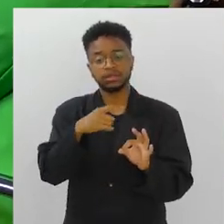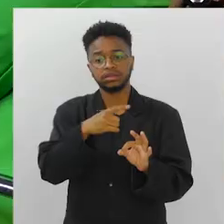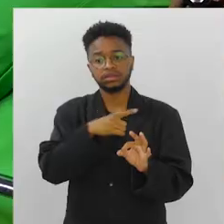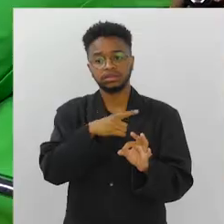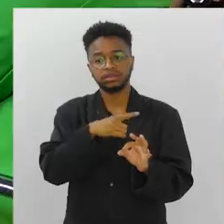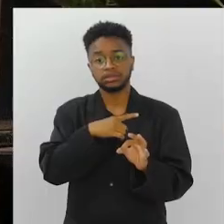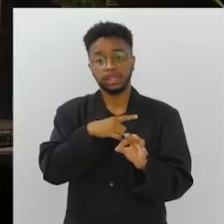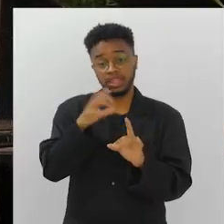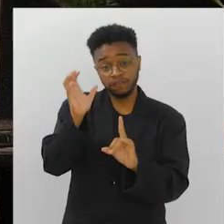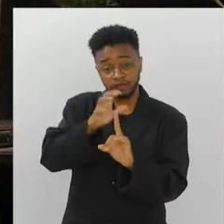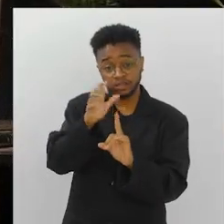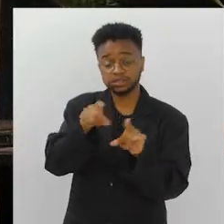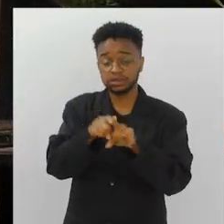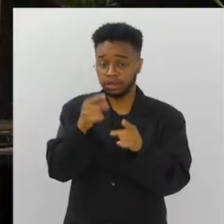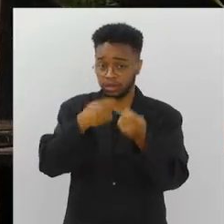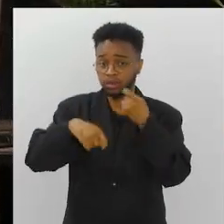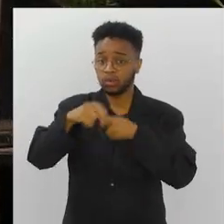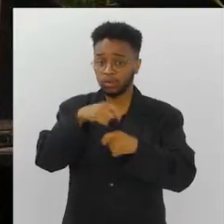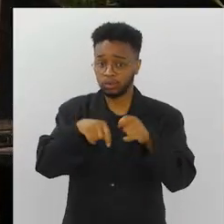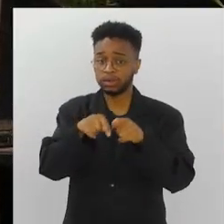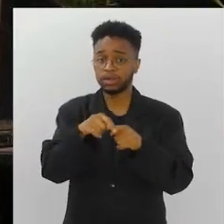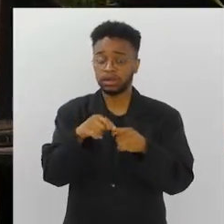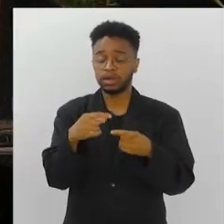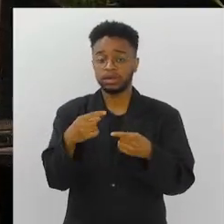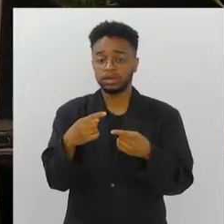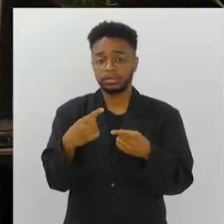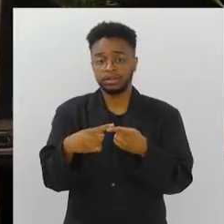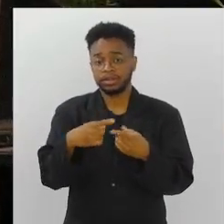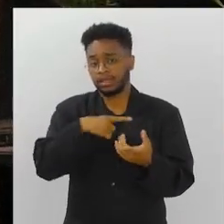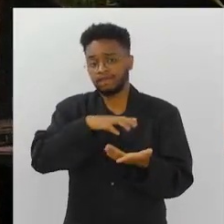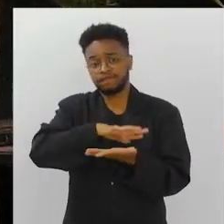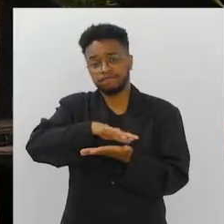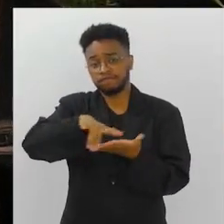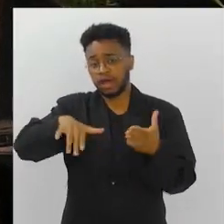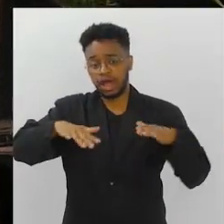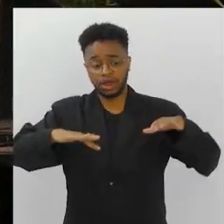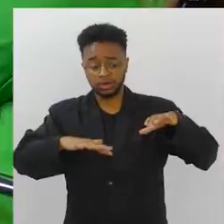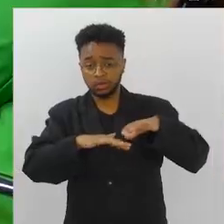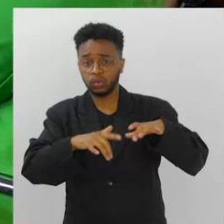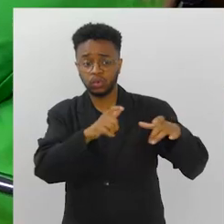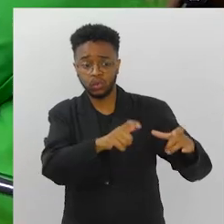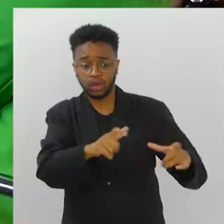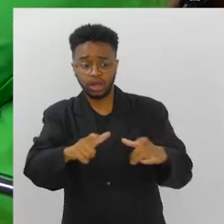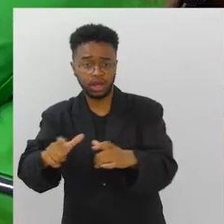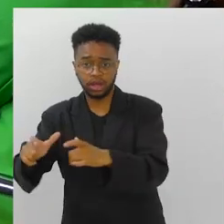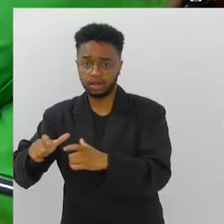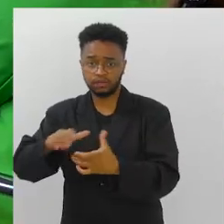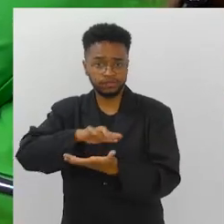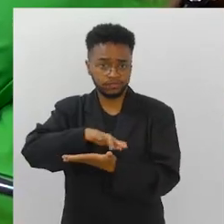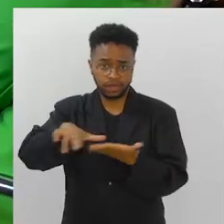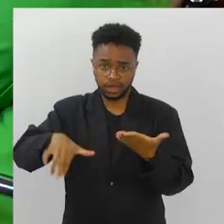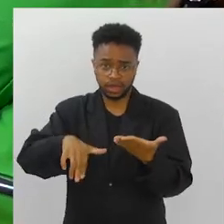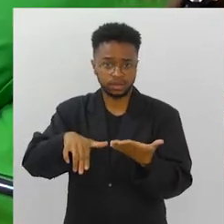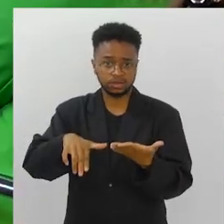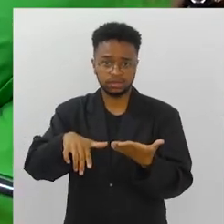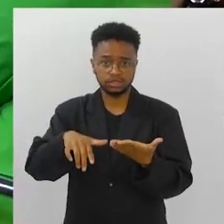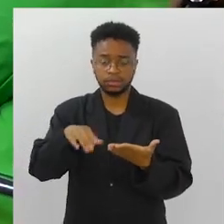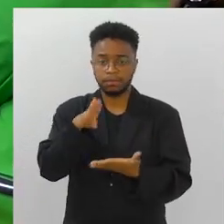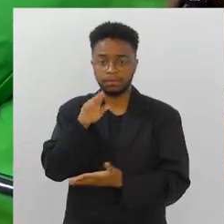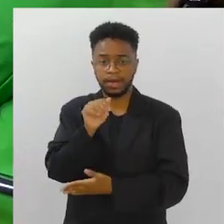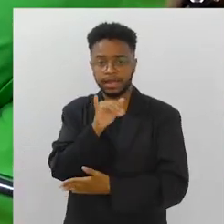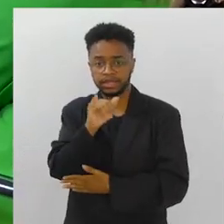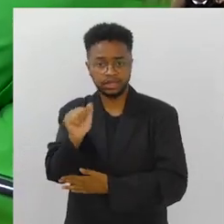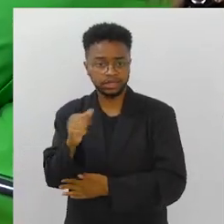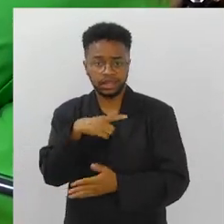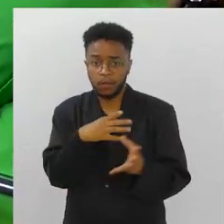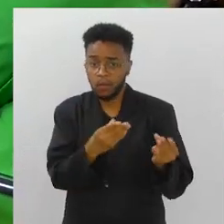vários sacos de baía. impacta economicamente com o estado, a vida das famílias. É a Baía da Guanabara, a Baía da Ilha Grande, é a Baía